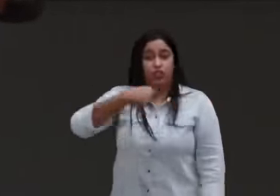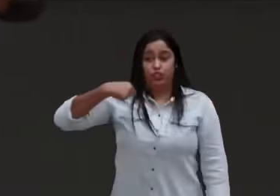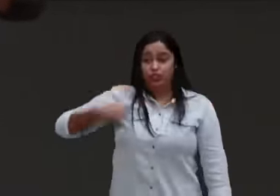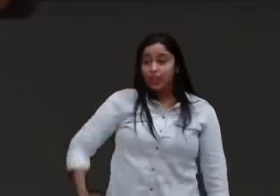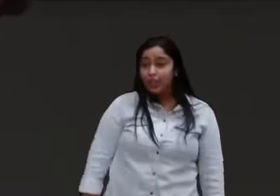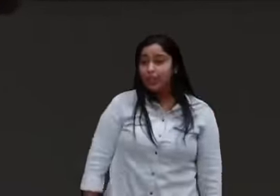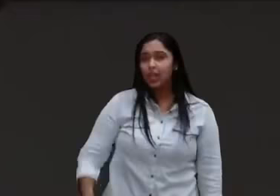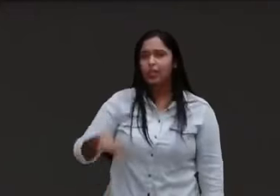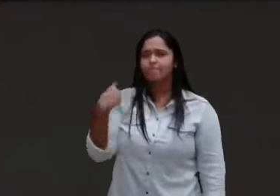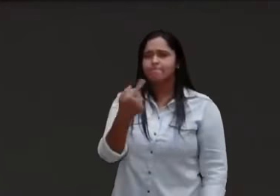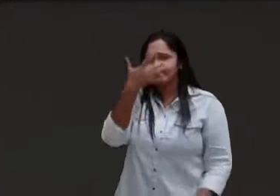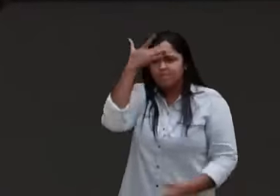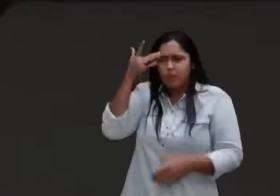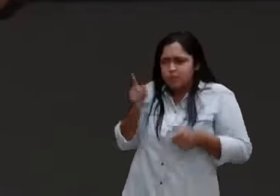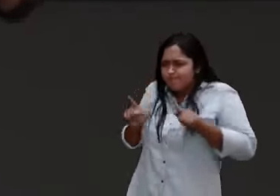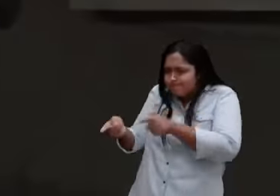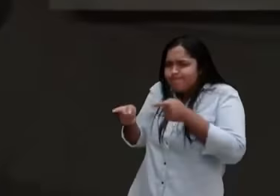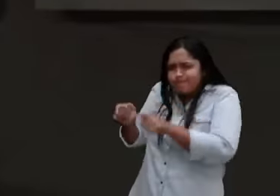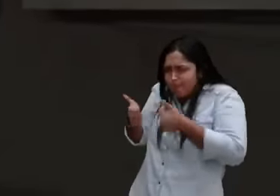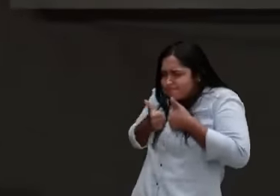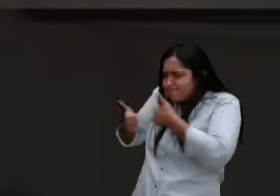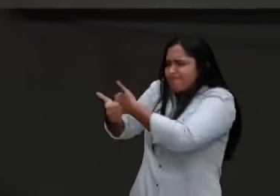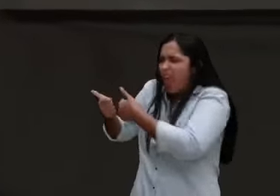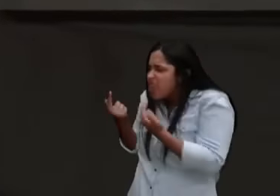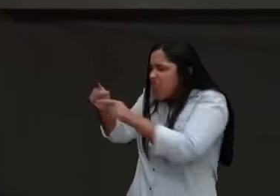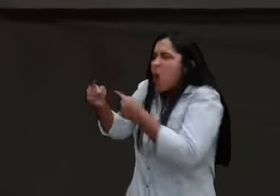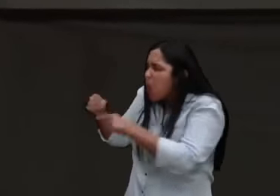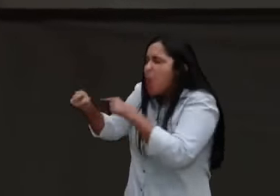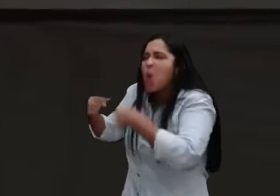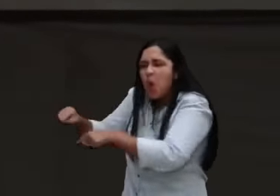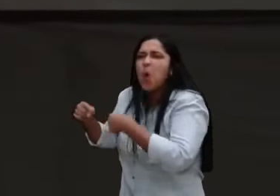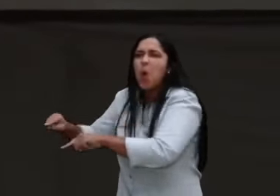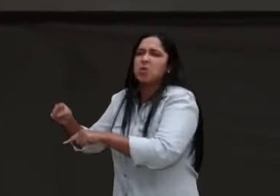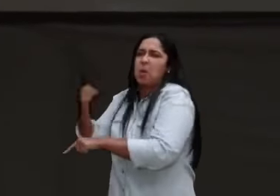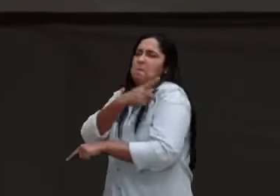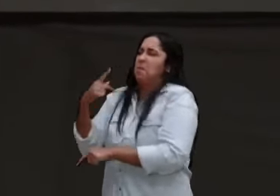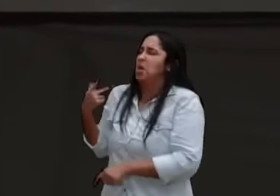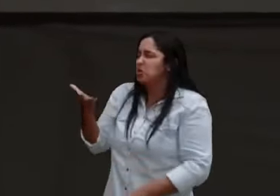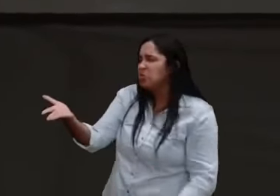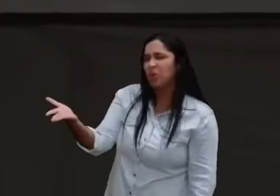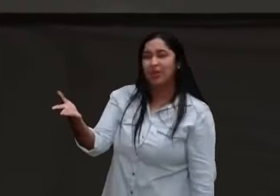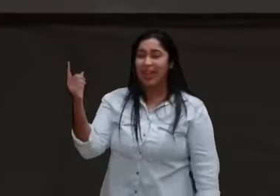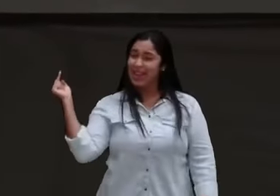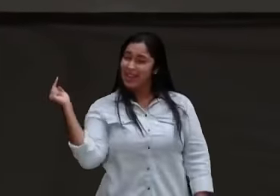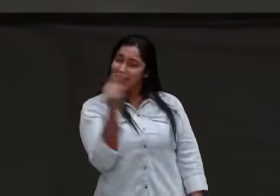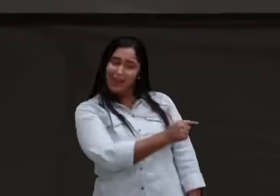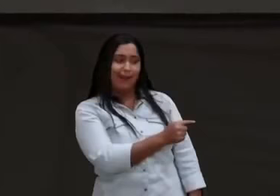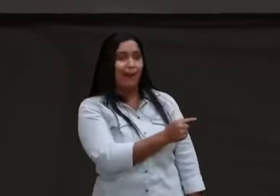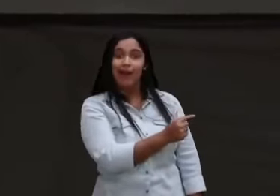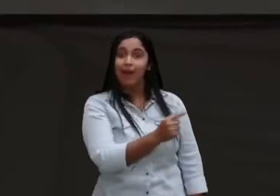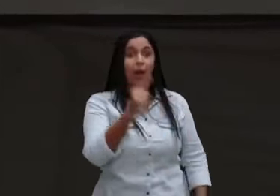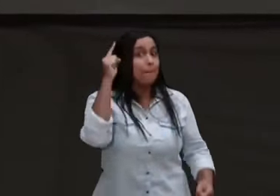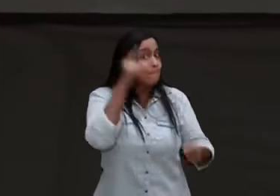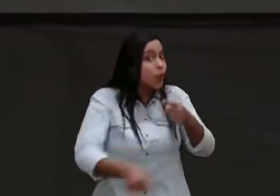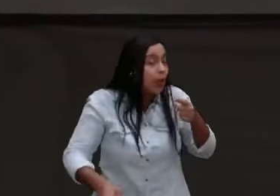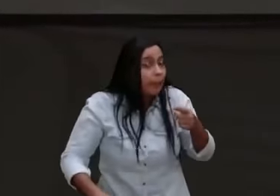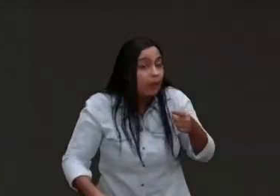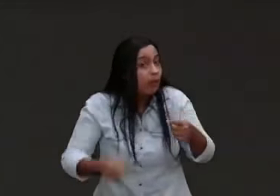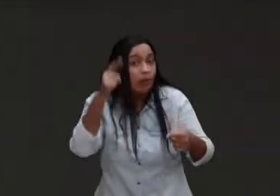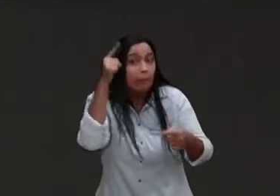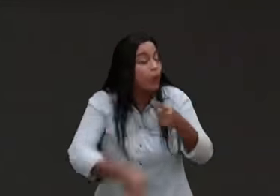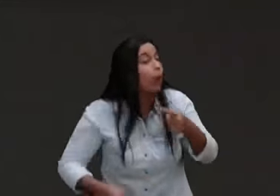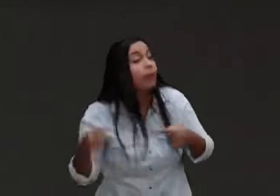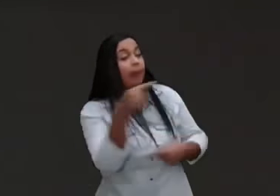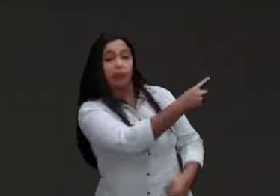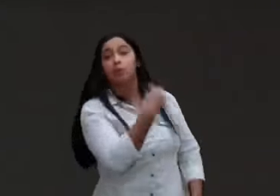XXI, em alguns países muçulmanos, não pode ter igreja, pregando o evangelho de Cristo Jesus, não pode, mas nós